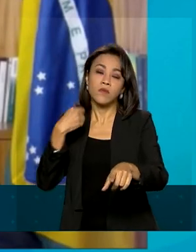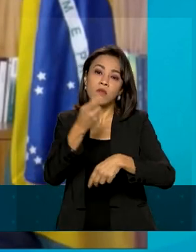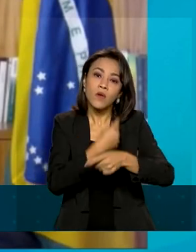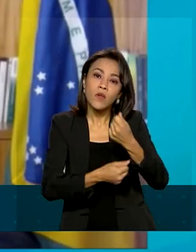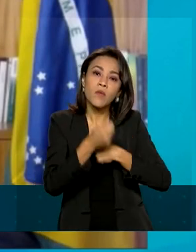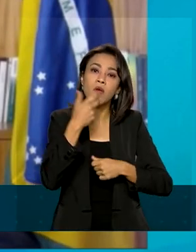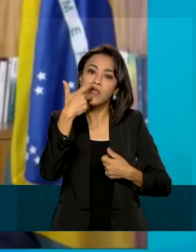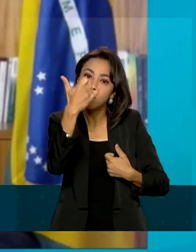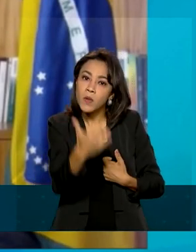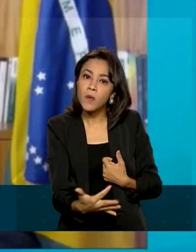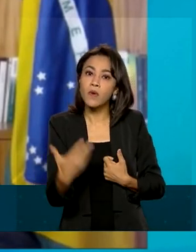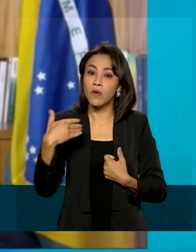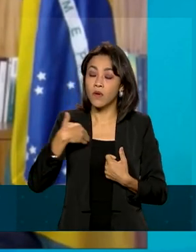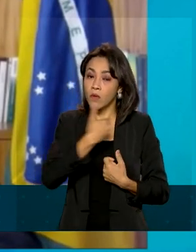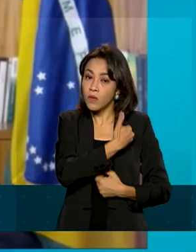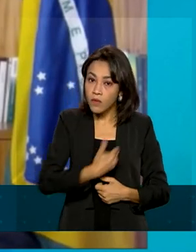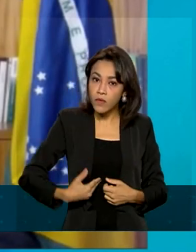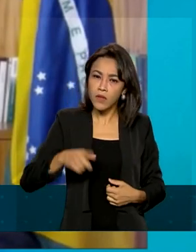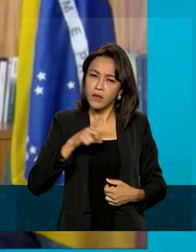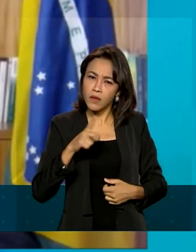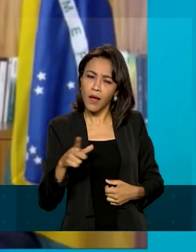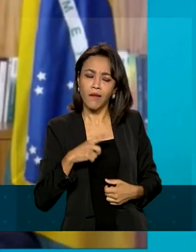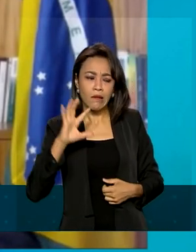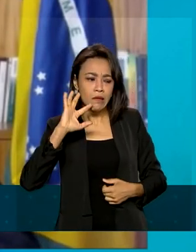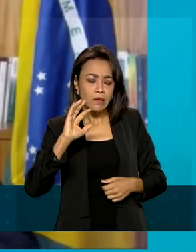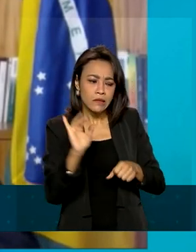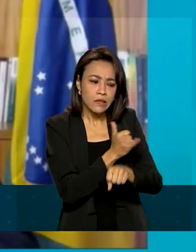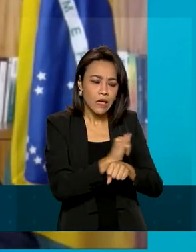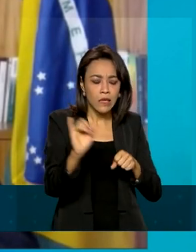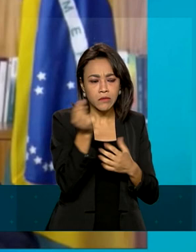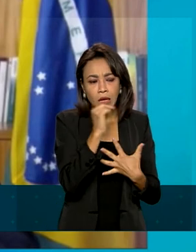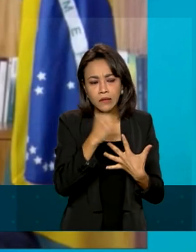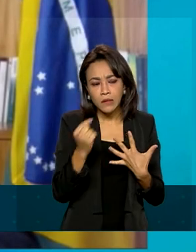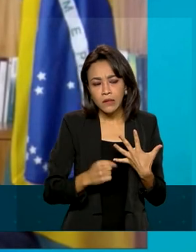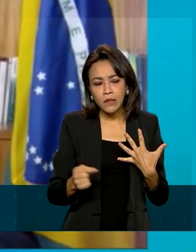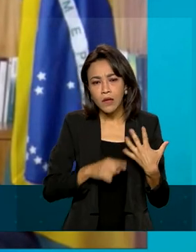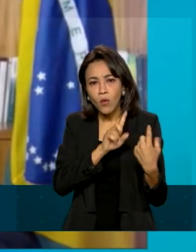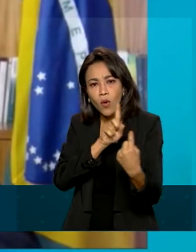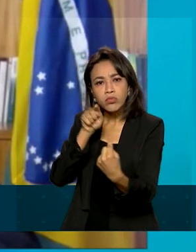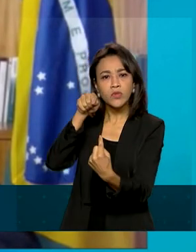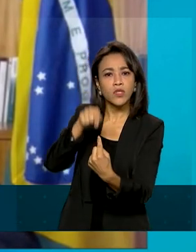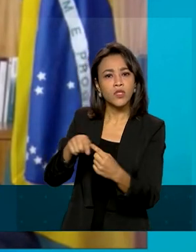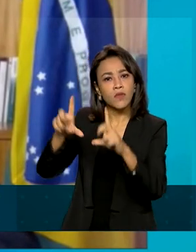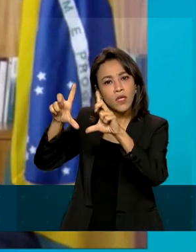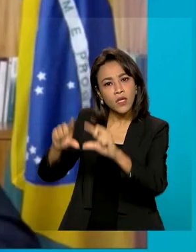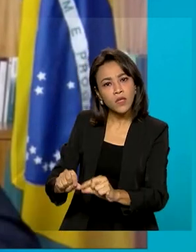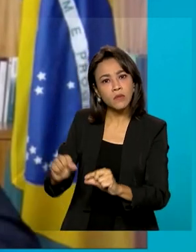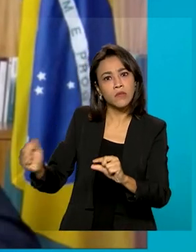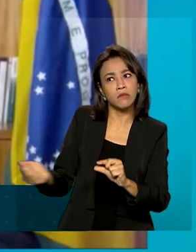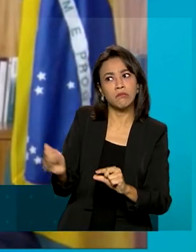adotando uma série de medidas para controlar a alta dos preços no Brasil. No